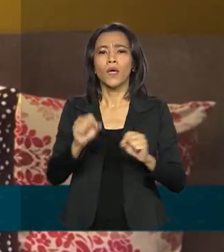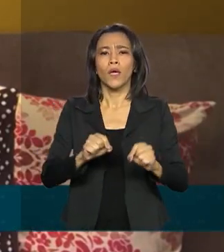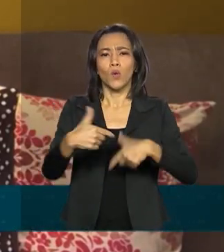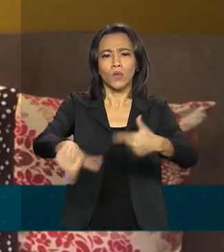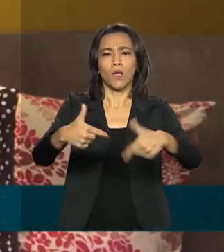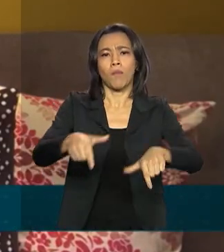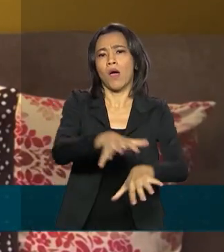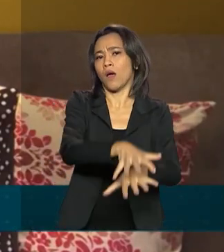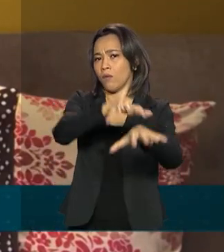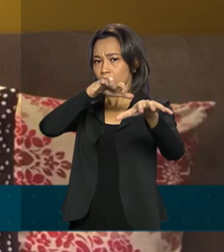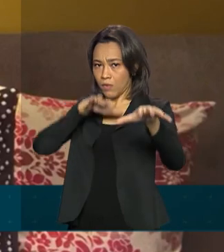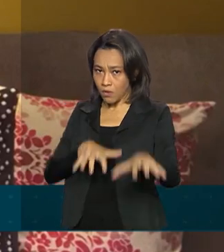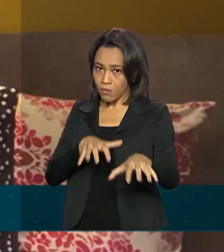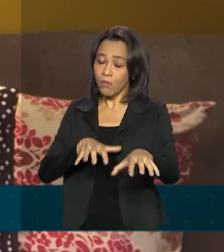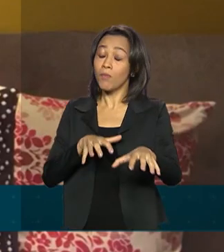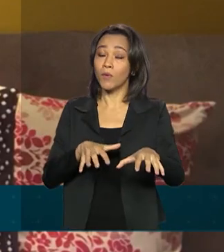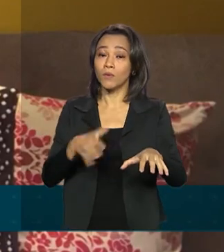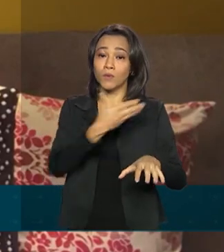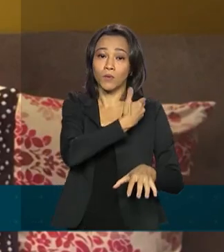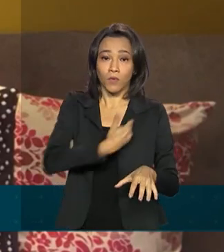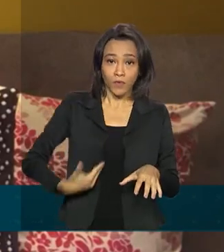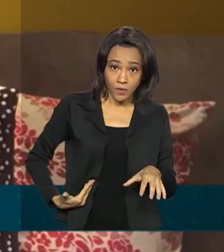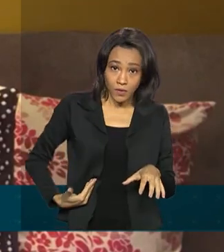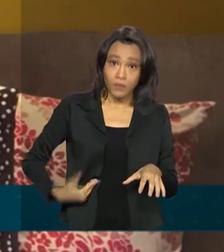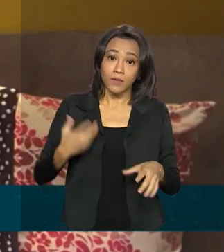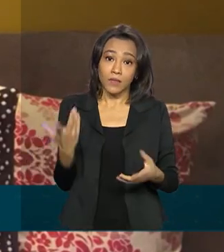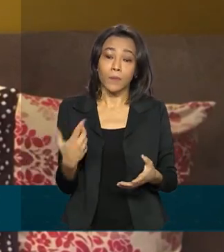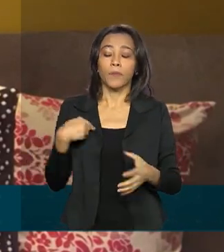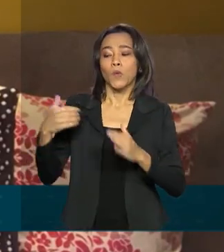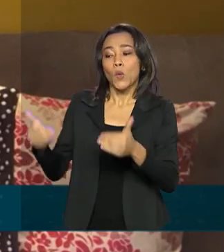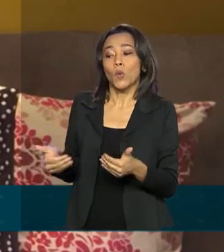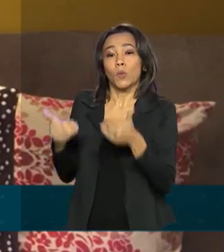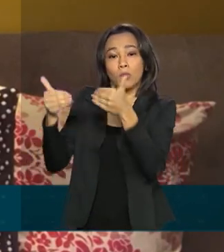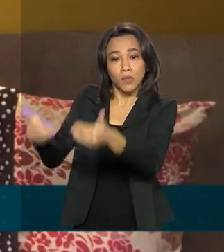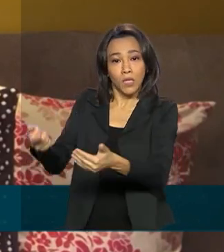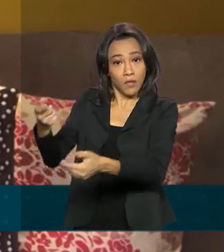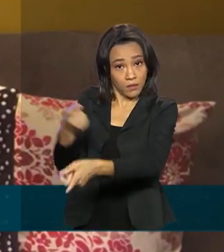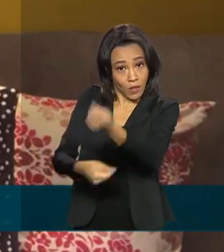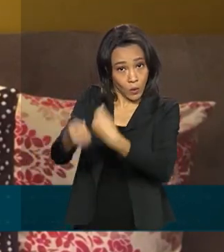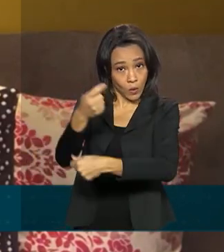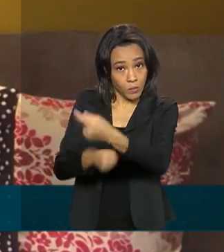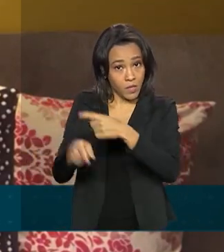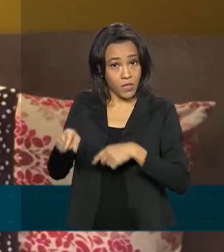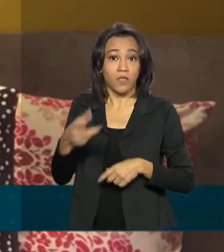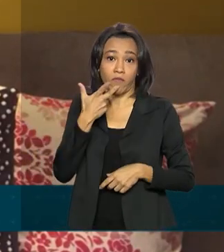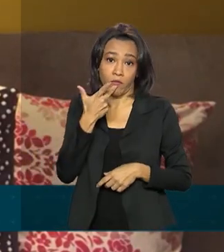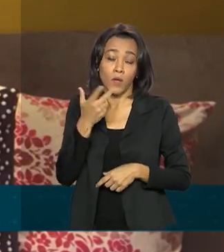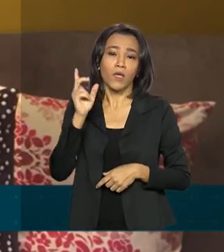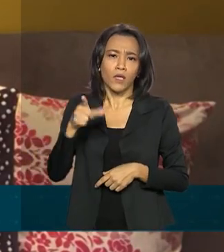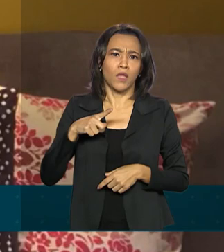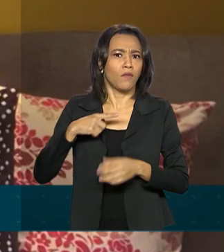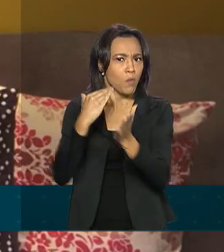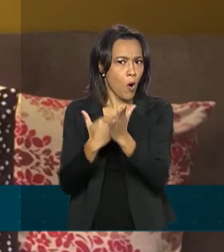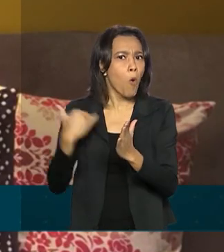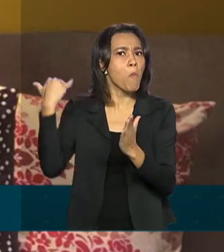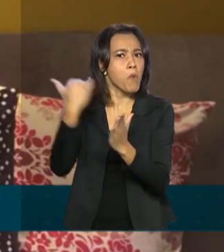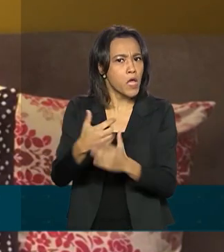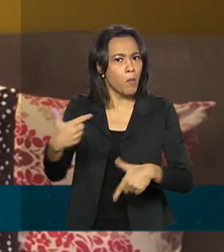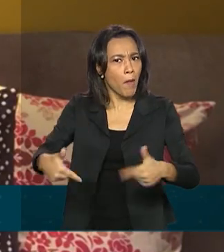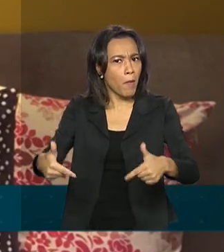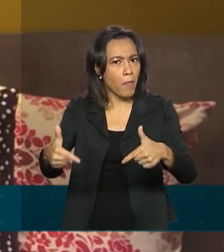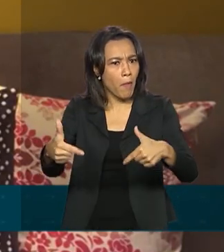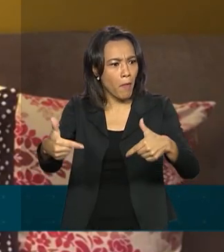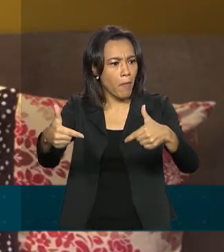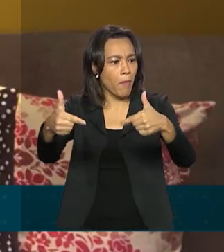órgãos públicos federais. A conclusão do Ministério da Economia é de que houve aumento da produtividade e